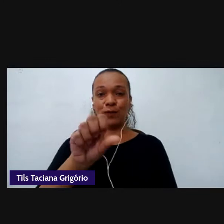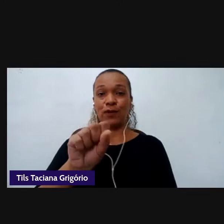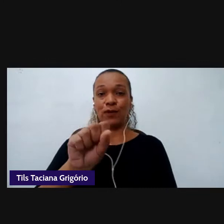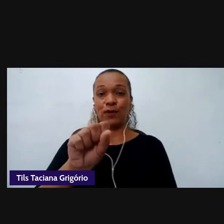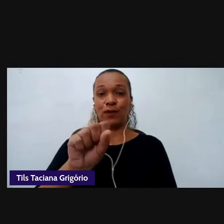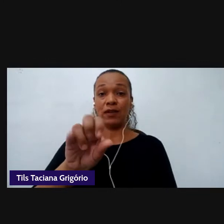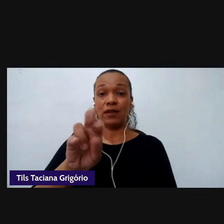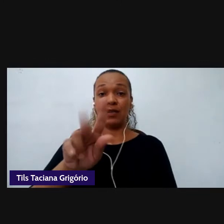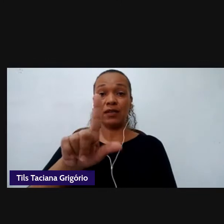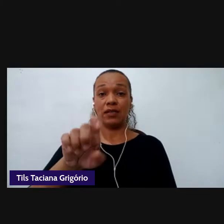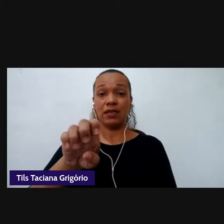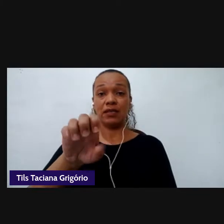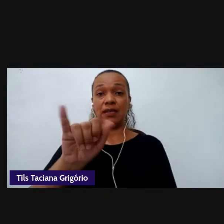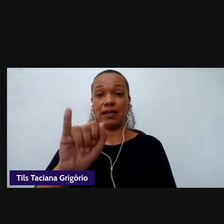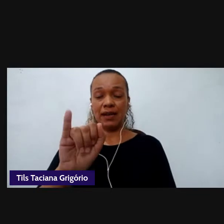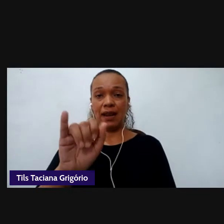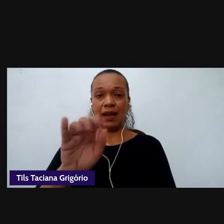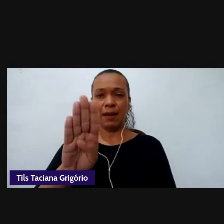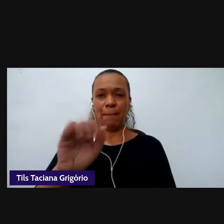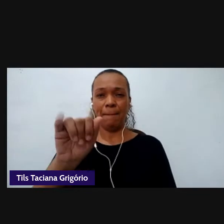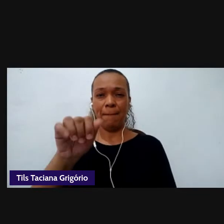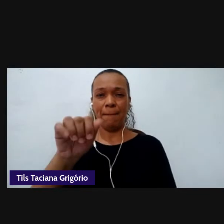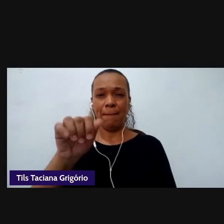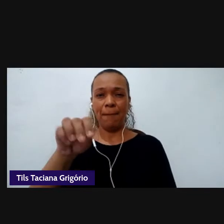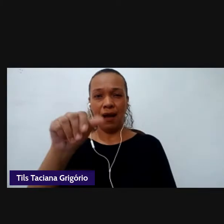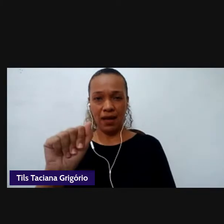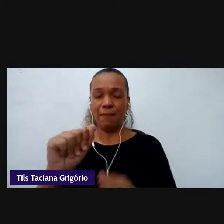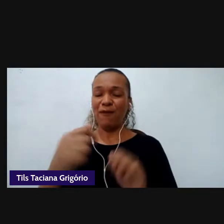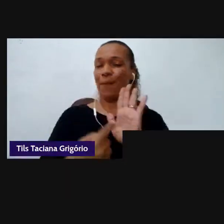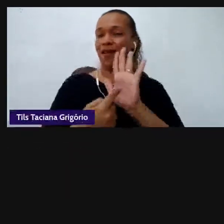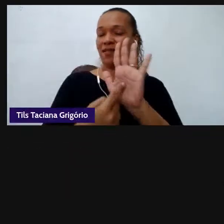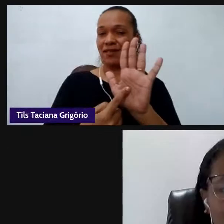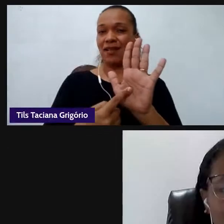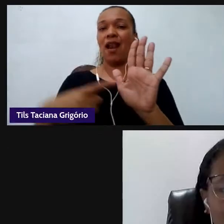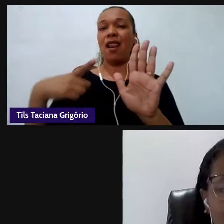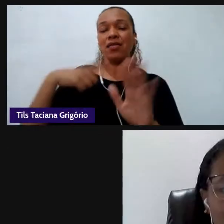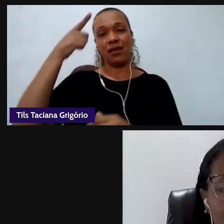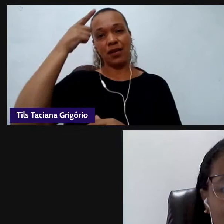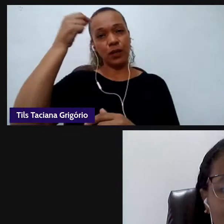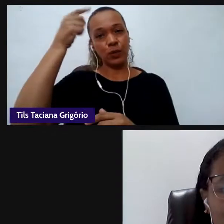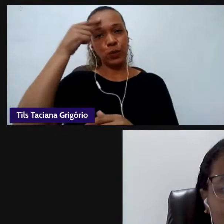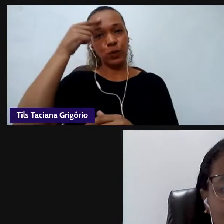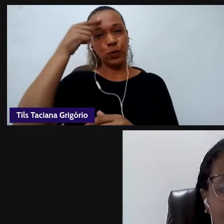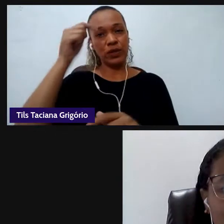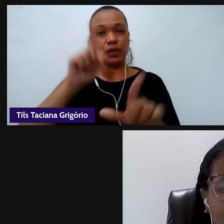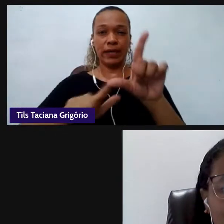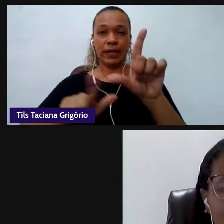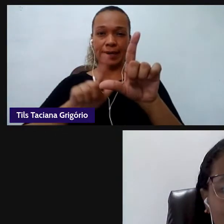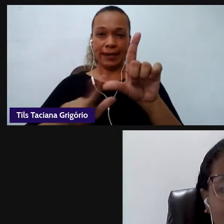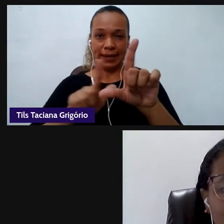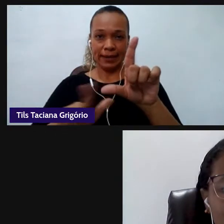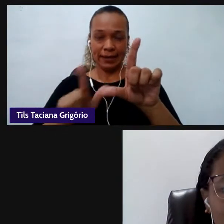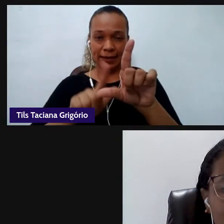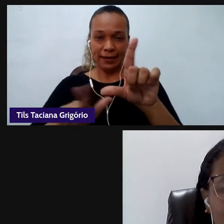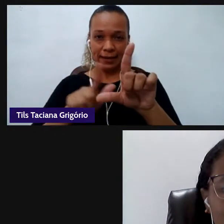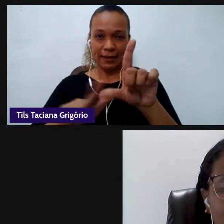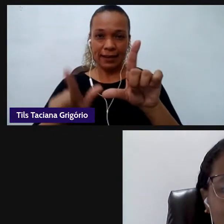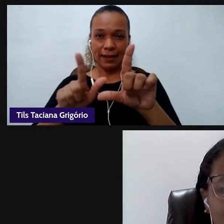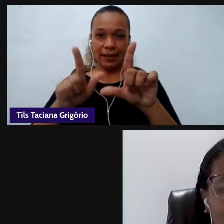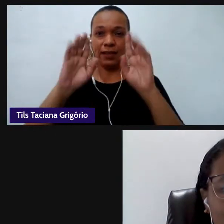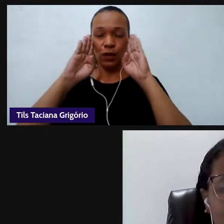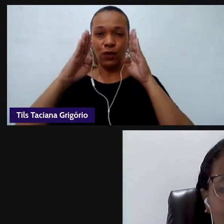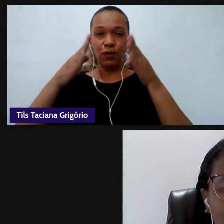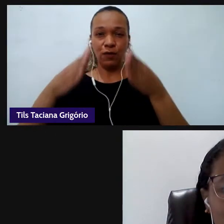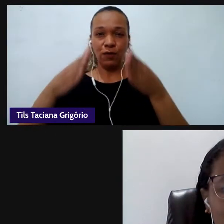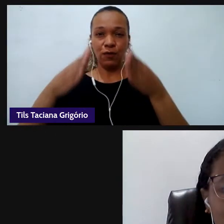Cirlei Baima. Eu vou apresentá-la. Ela possui graduação em Letras, habilitação em Língua Portuguesa, pela